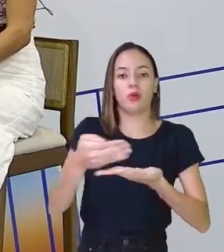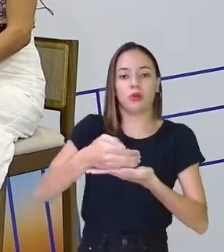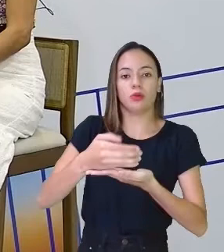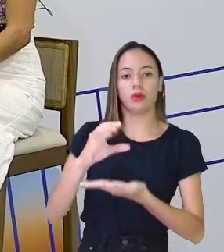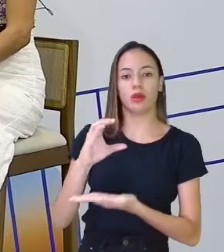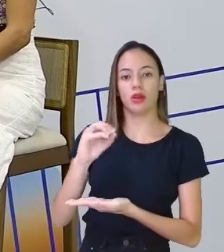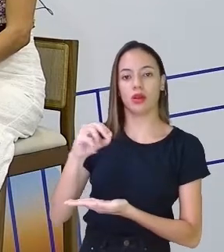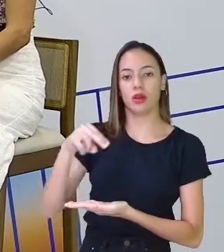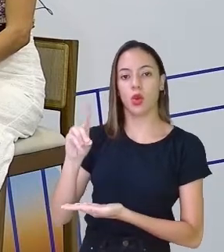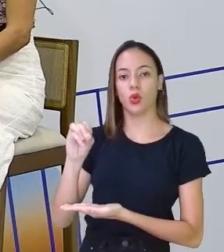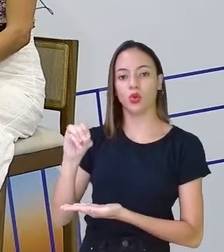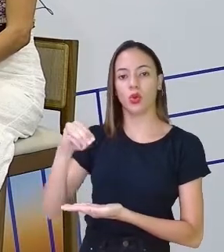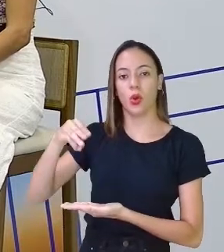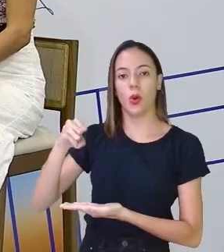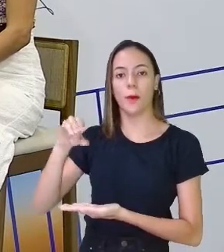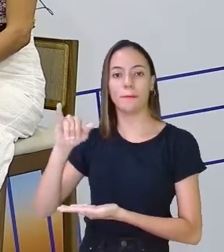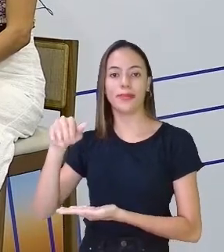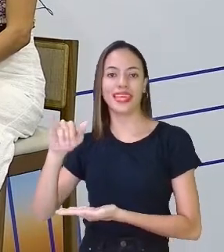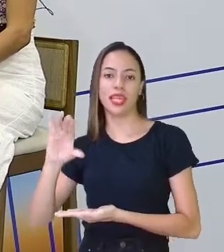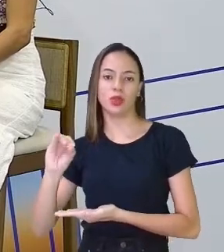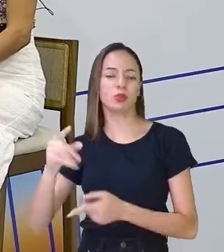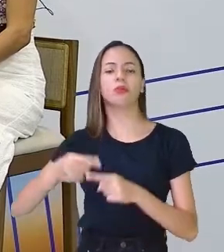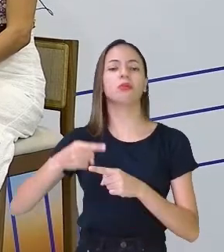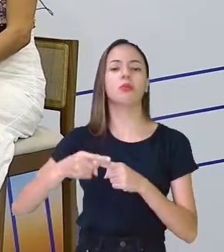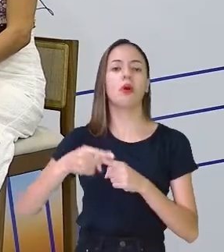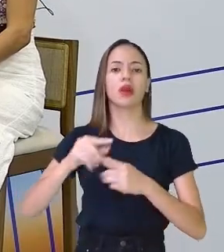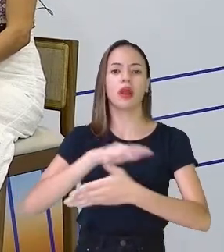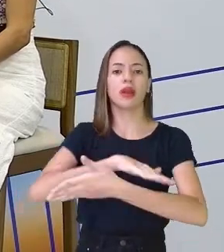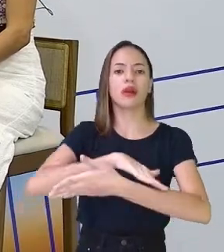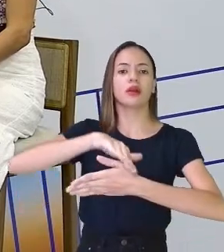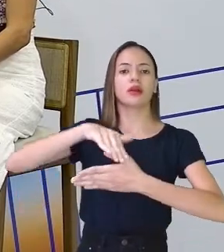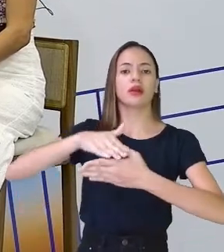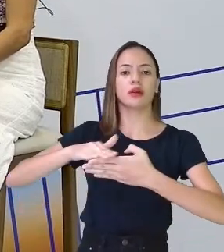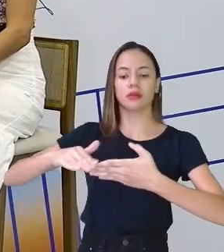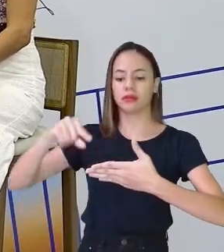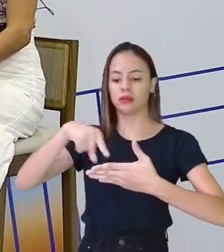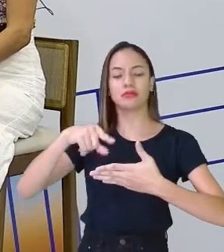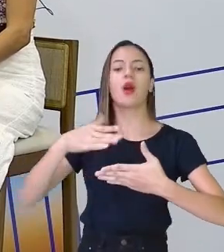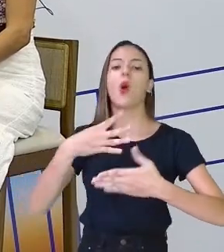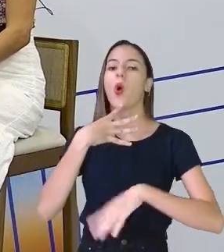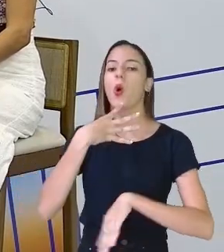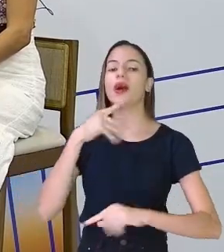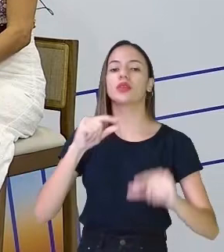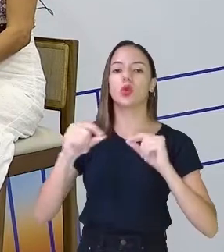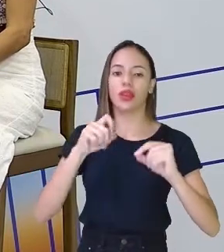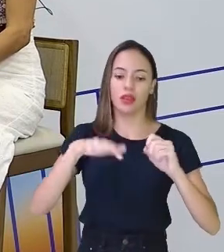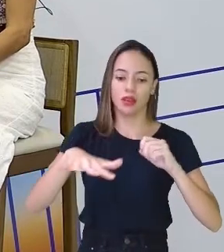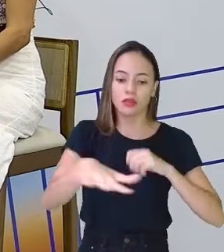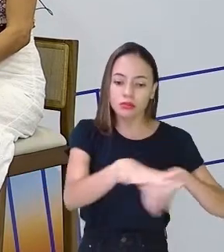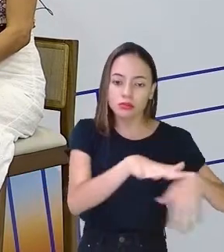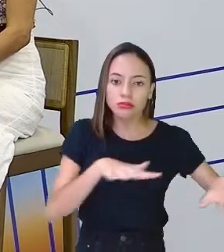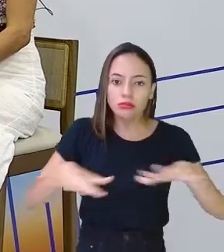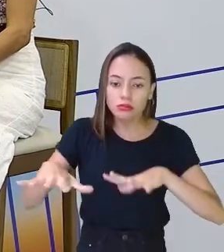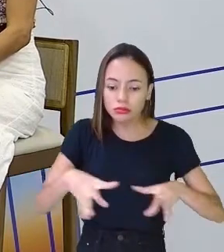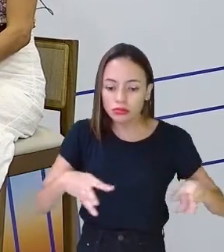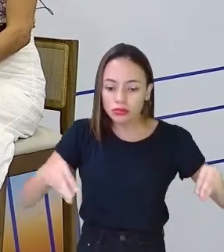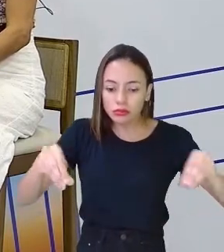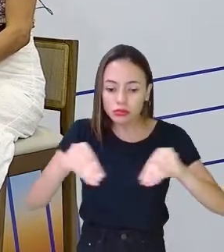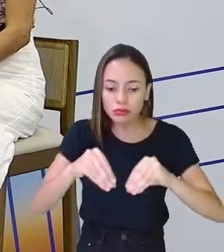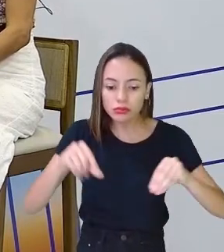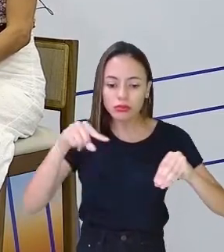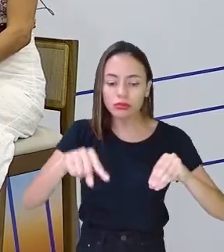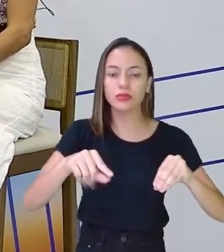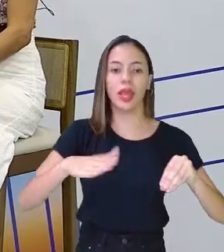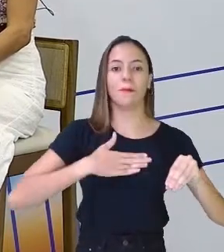Por que, professora Nívia? A Mata Atlântica já conhece o solo. Ela é a verdadeira dona